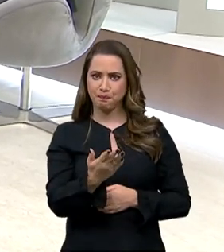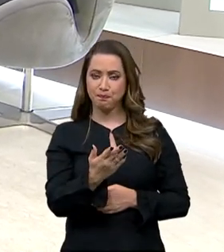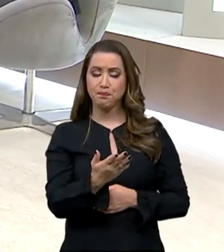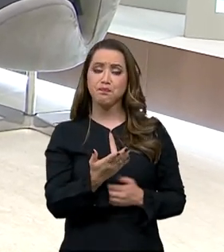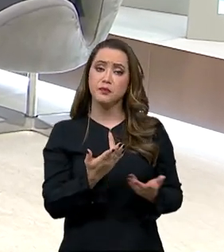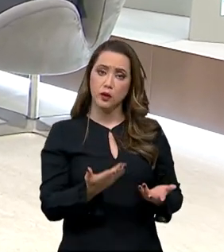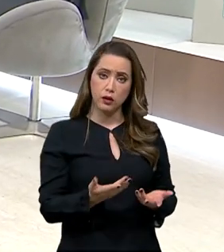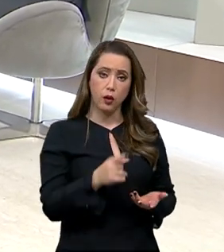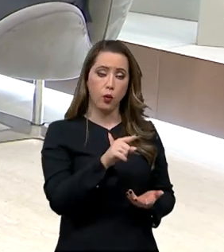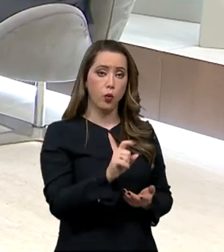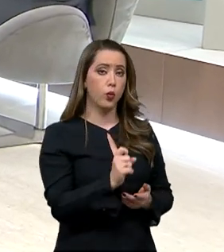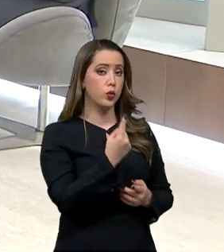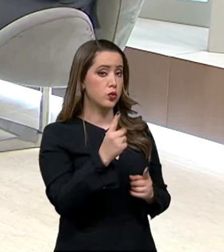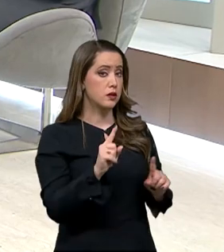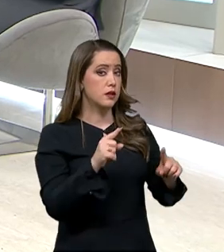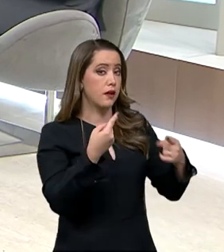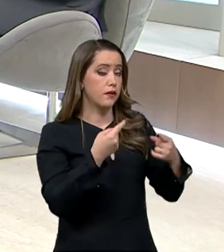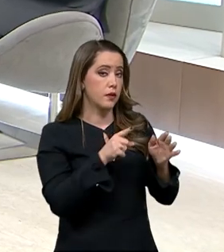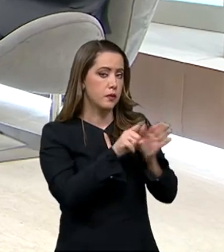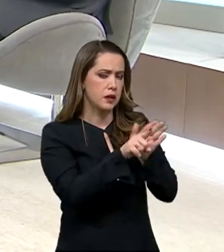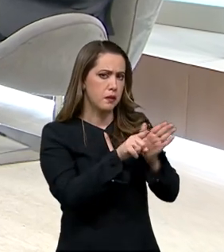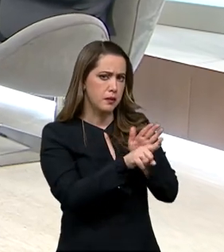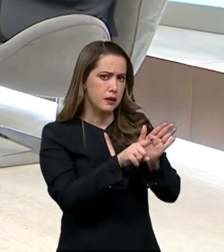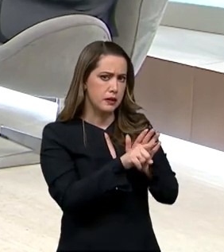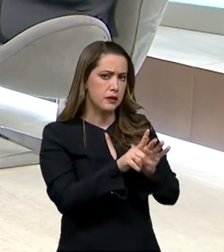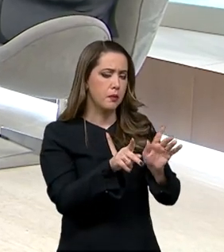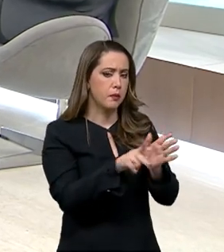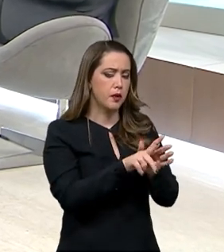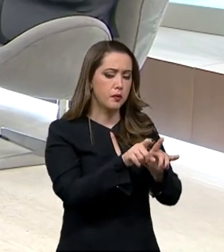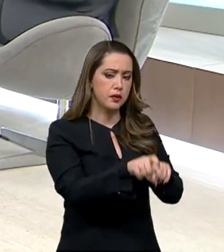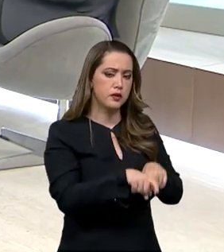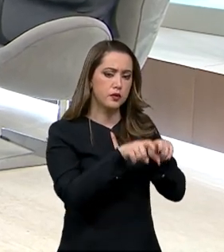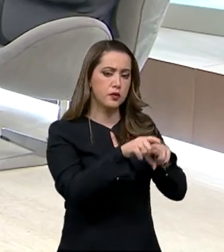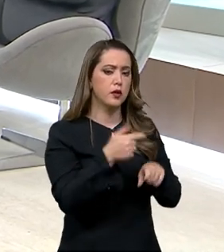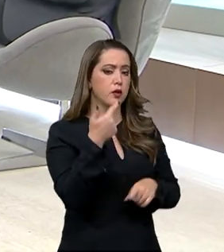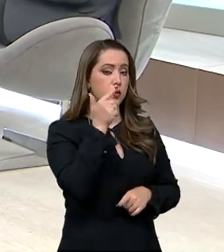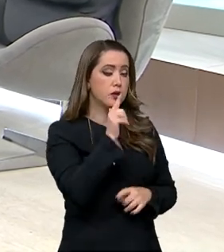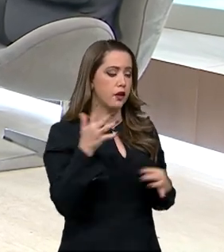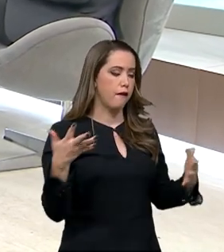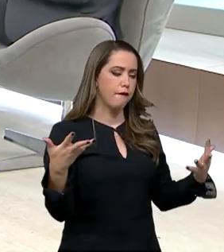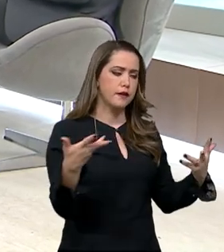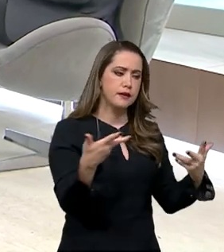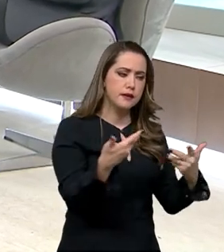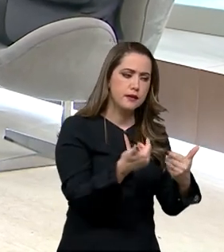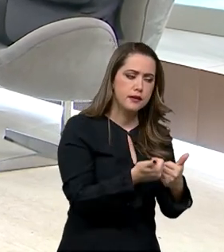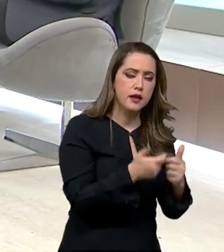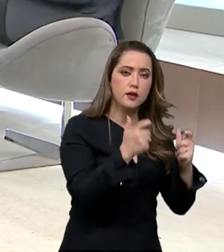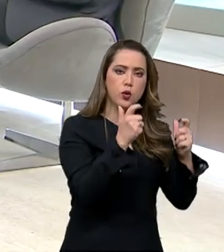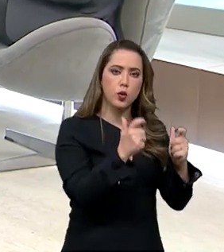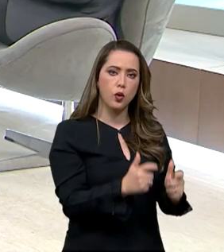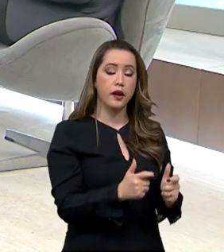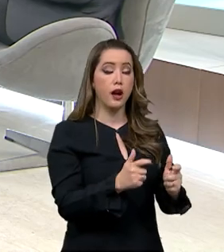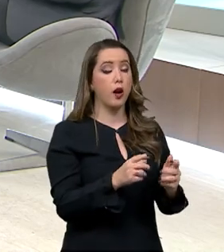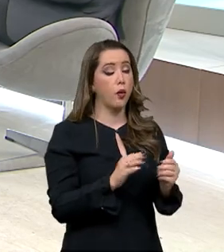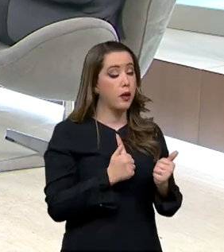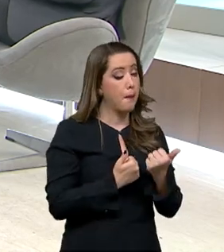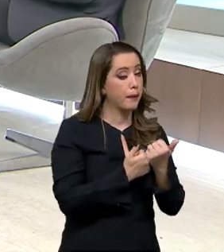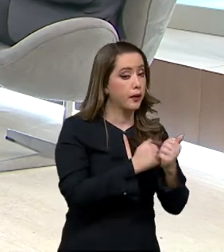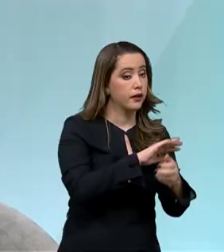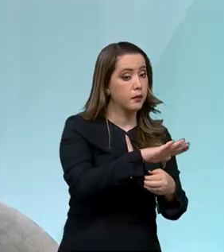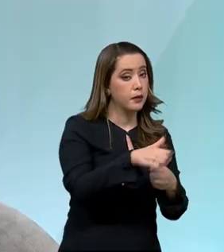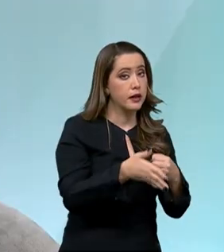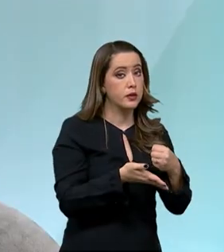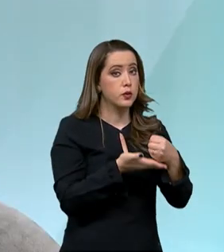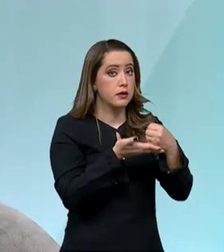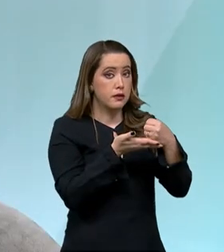principais desafios da pesquisa em agropecuária é conciliar a eficiência produtiva com a sustentabilidade da produção.